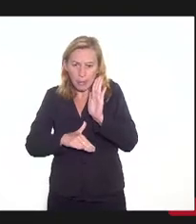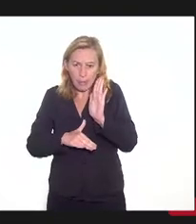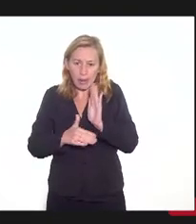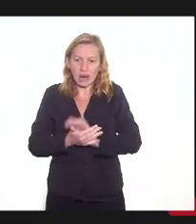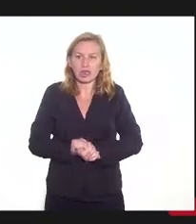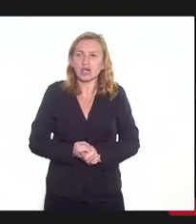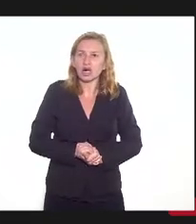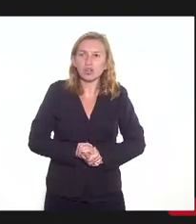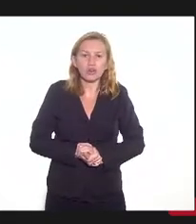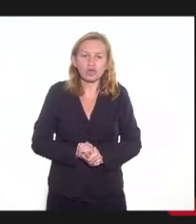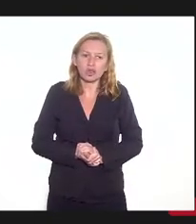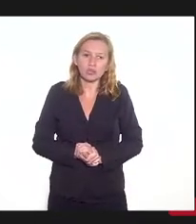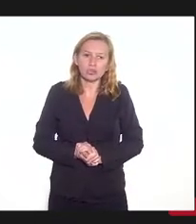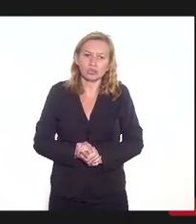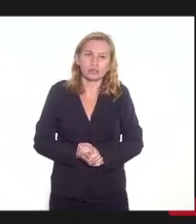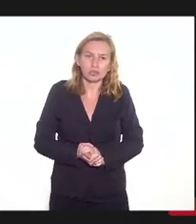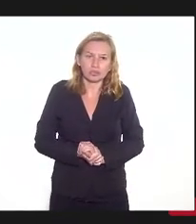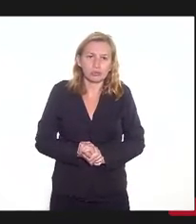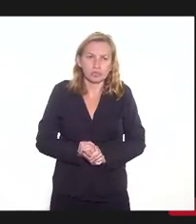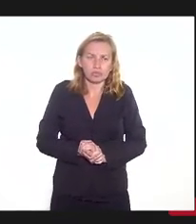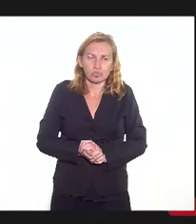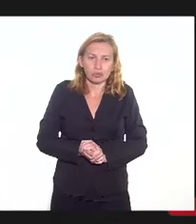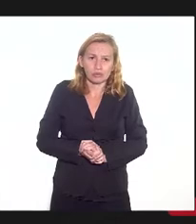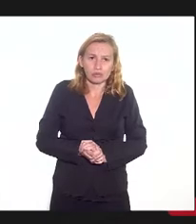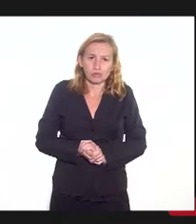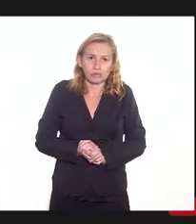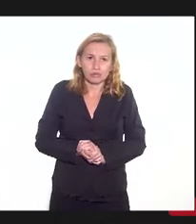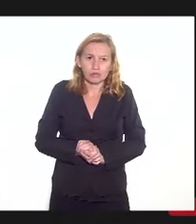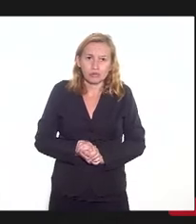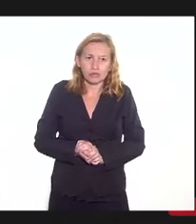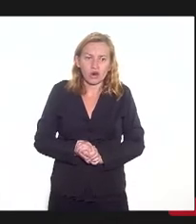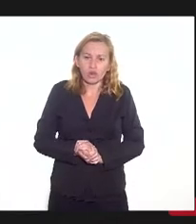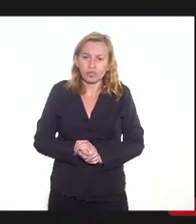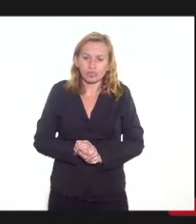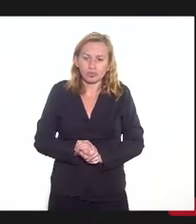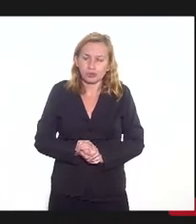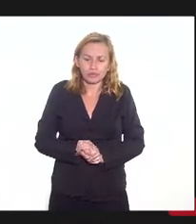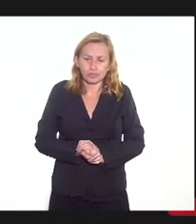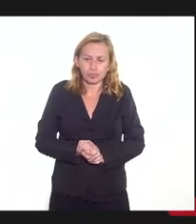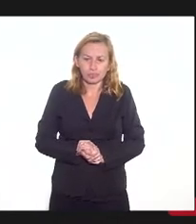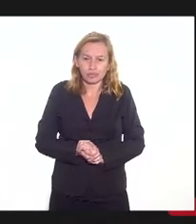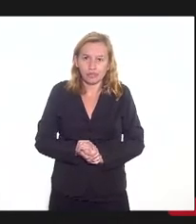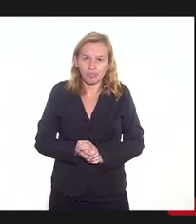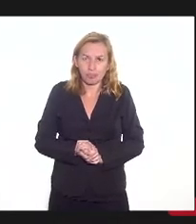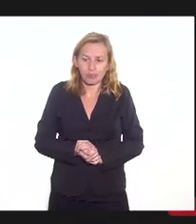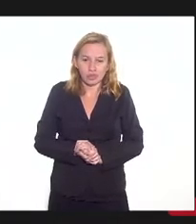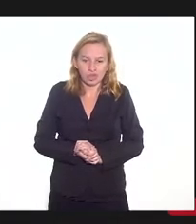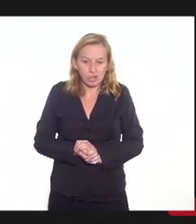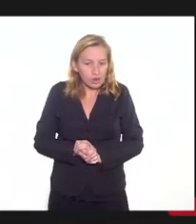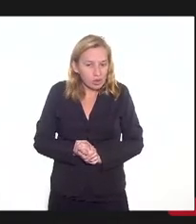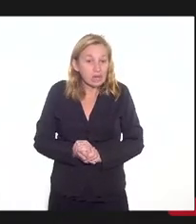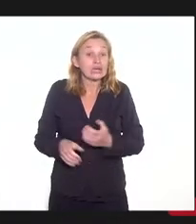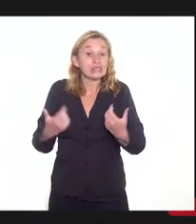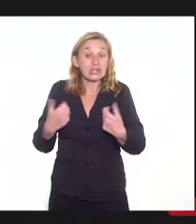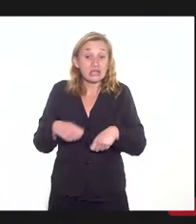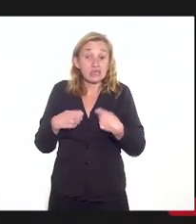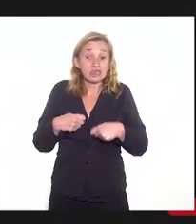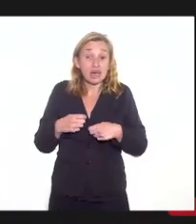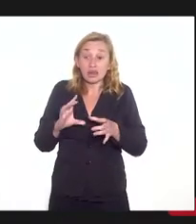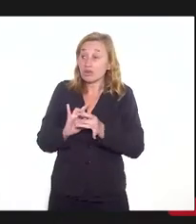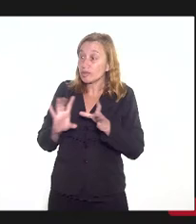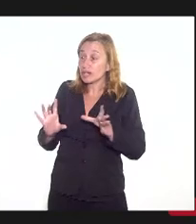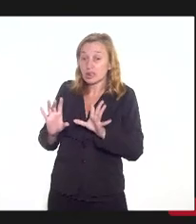nós temos que fazer. E, por isso, é o nosso entendimento aqui de que existe necessidade de uma autorização